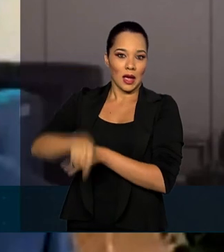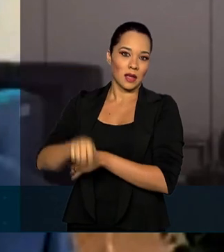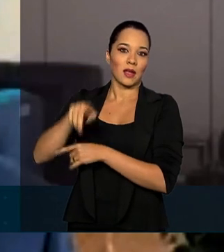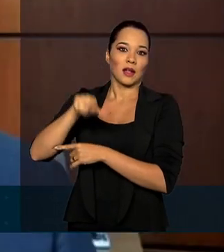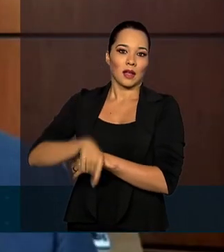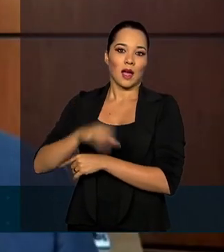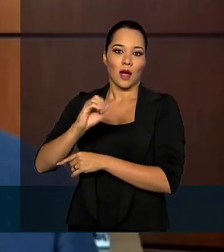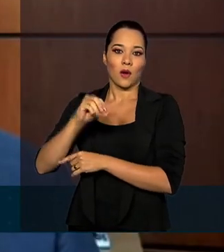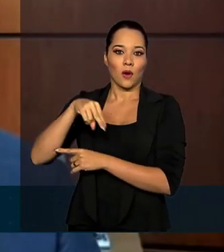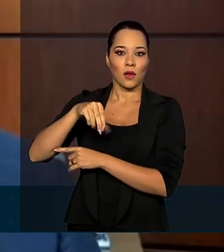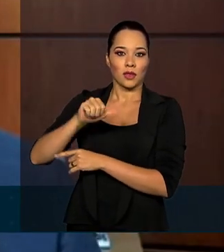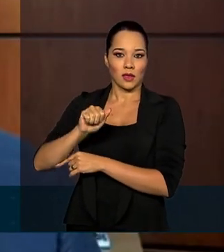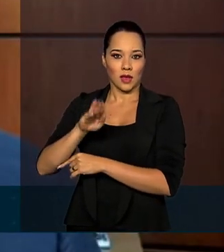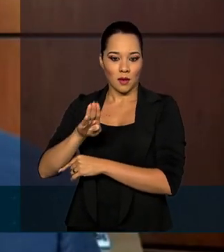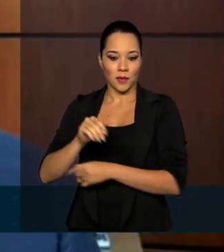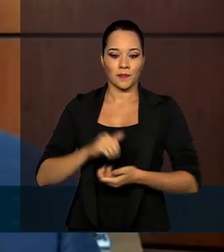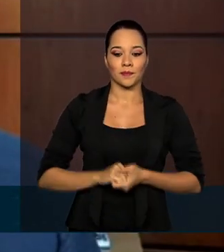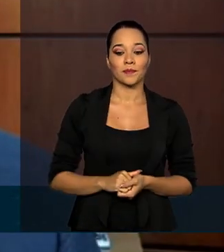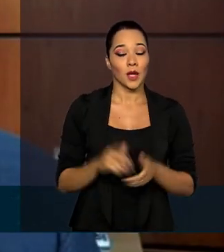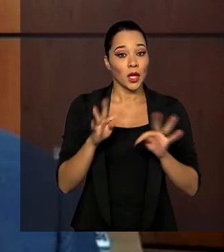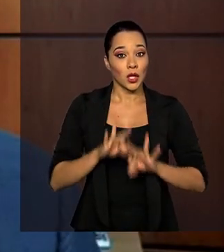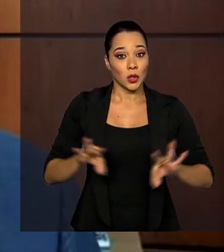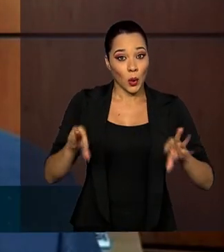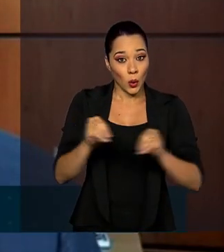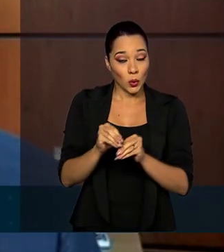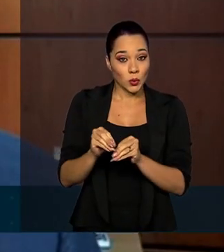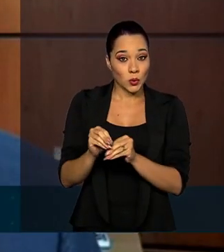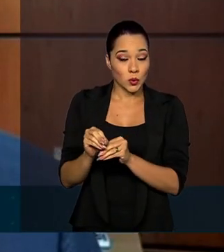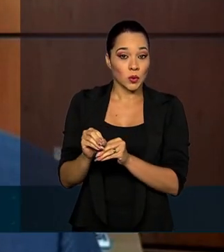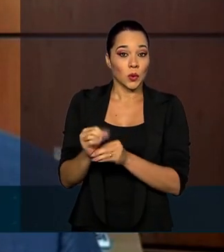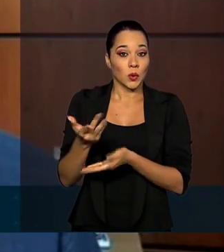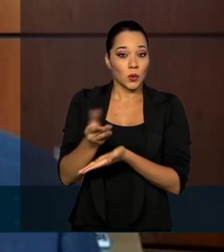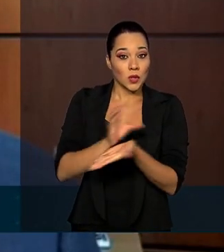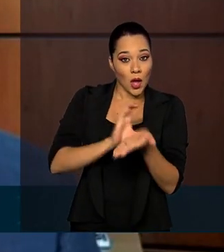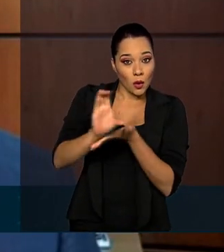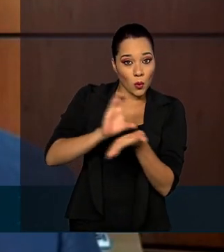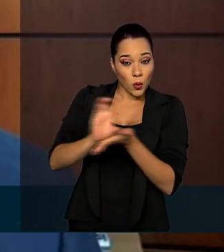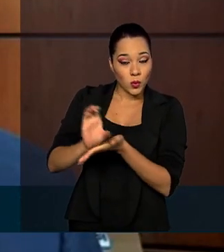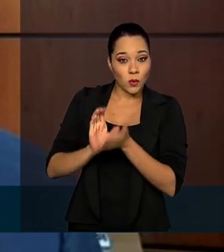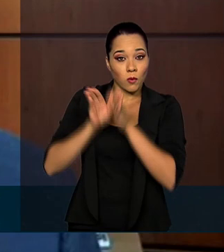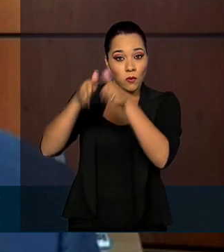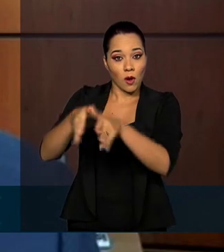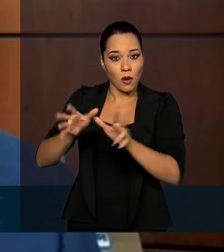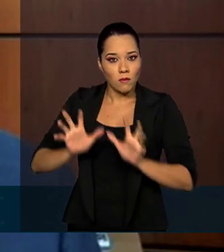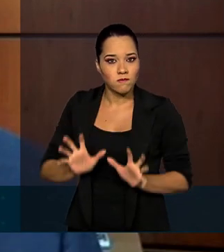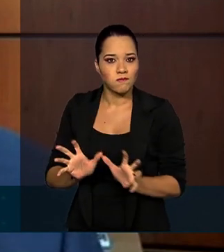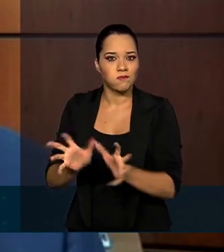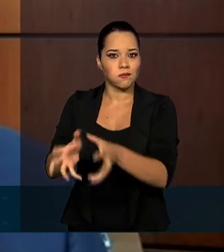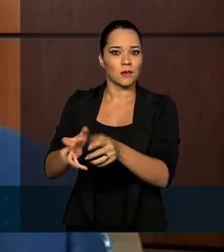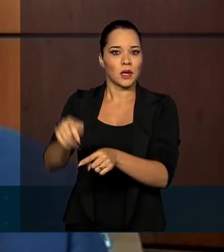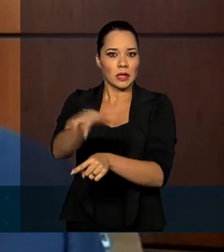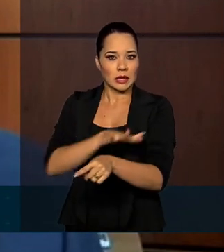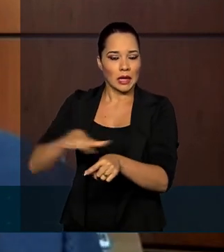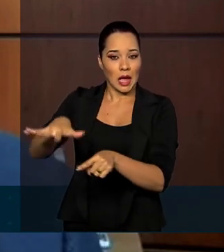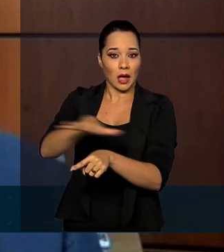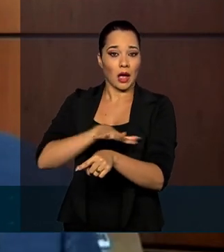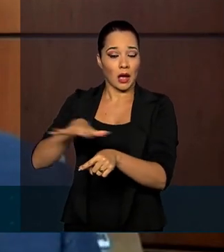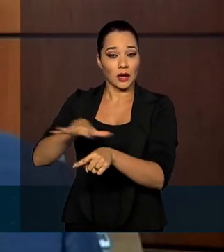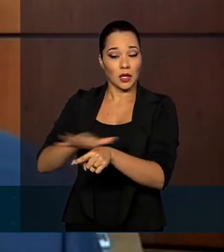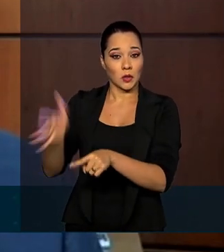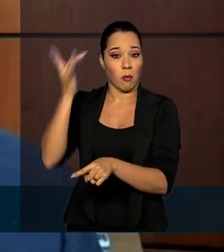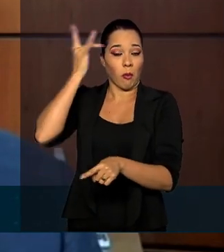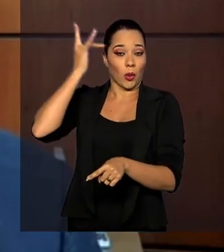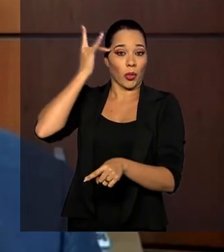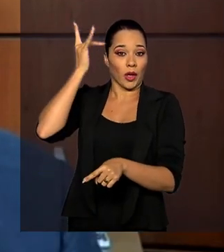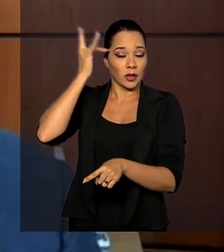na Conab. Todos os recursos destinados a investimentos na área de modernização